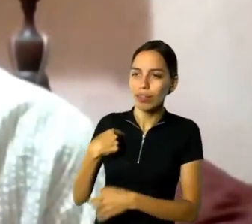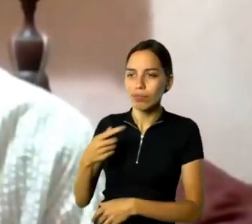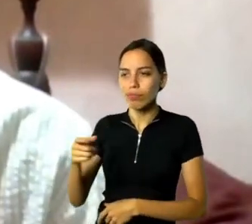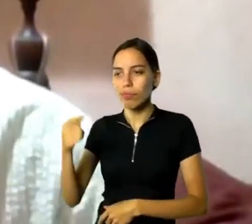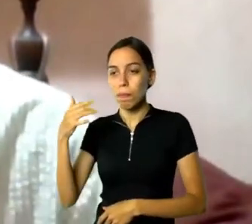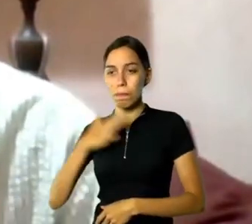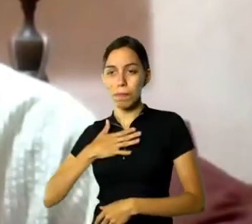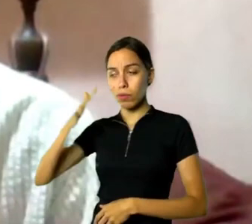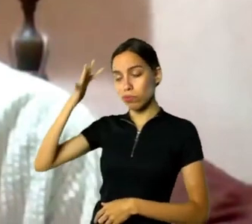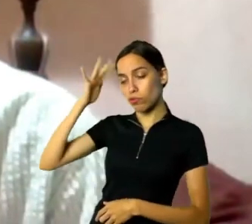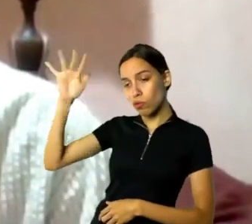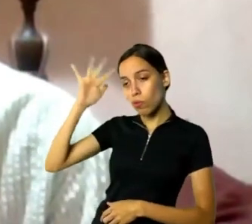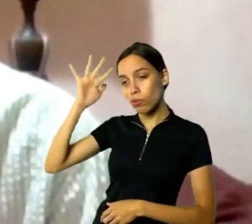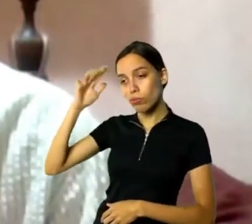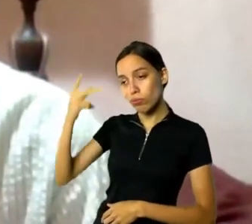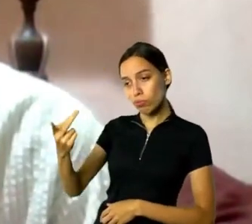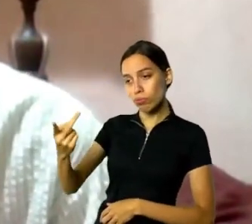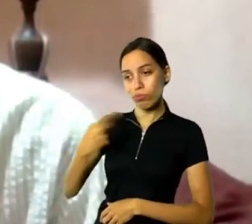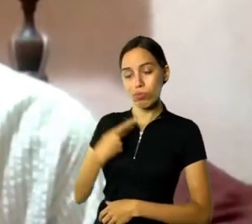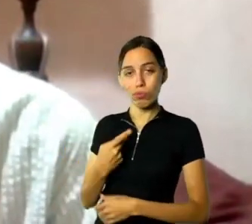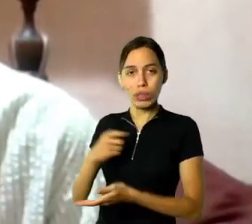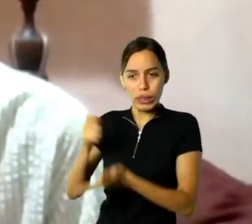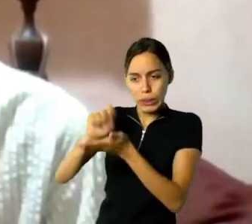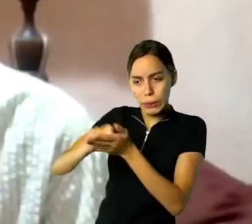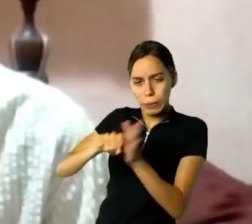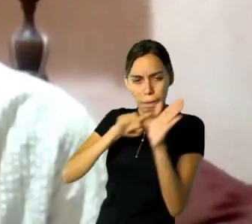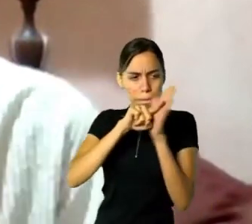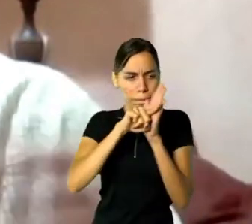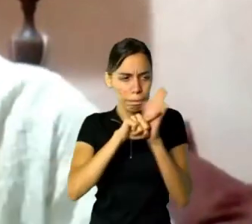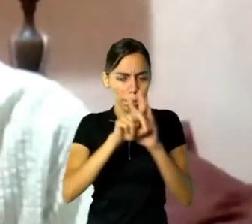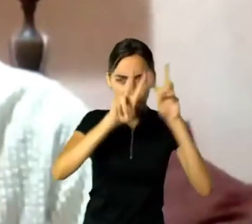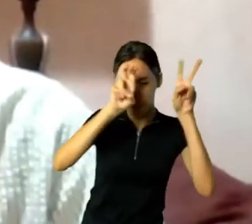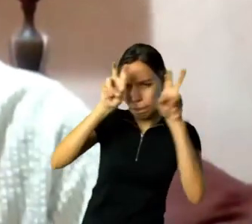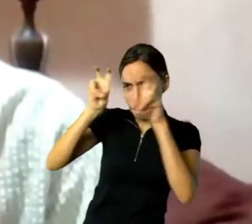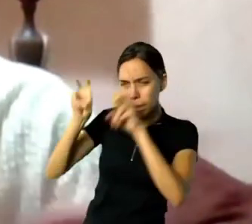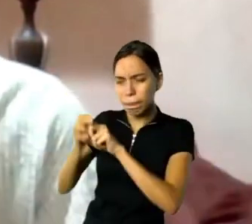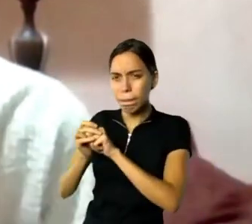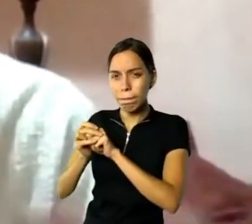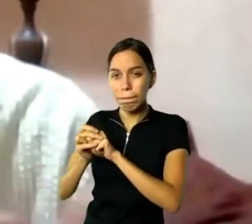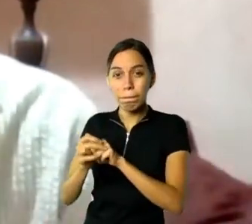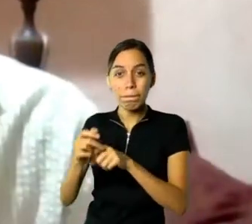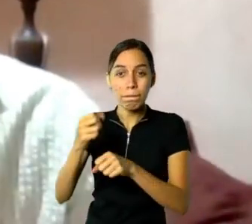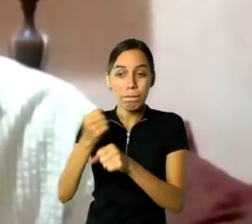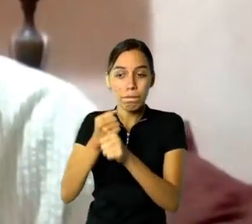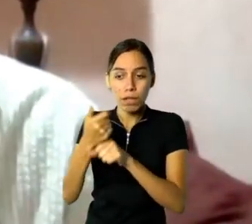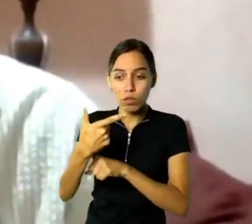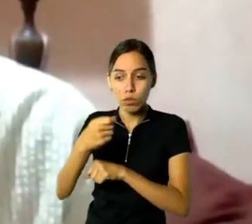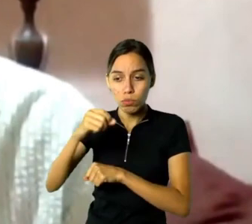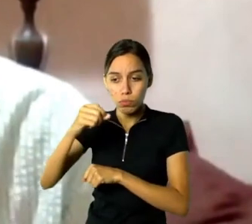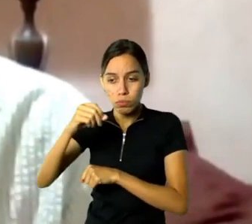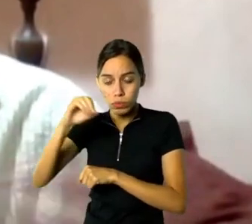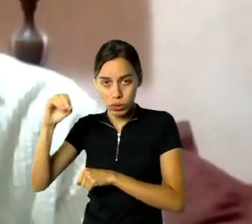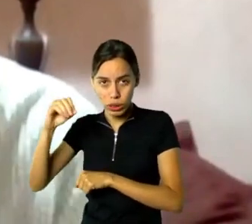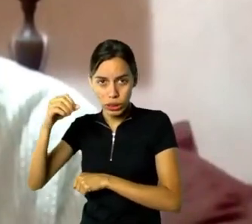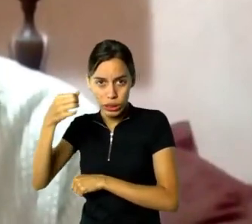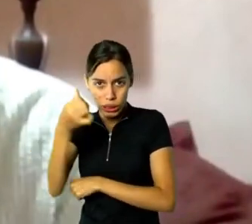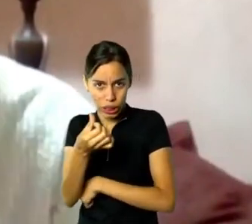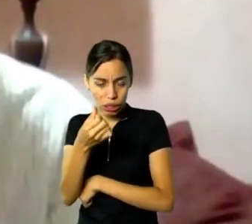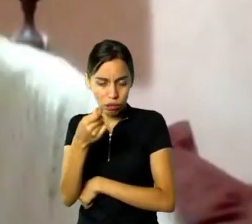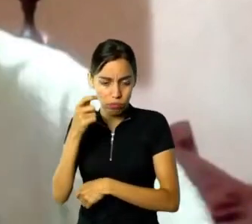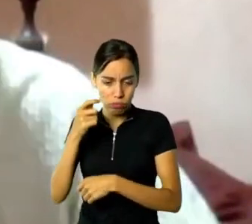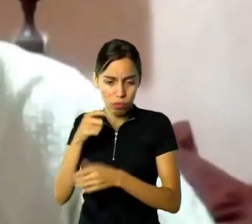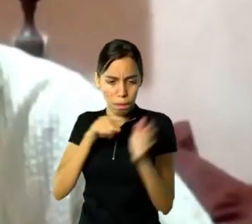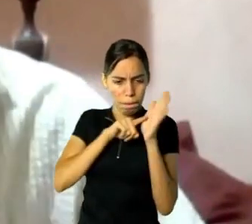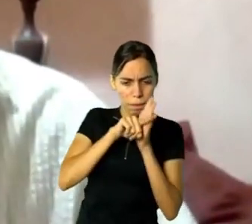começou em 2006 a pesquisa, o livro saiu em 2012, mas no meio do caminho eu fiz o